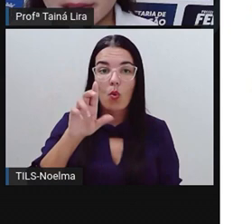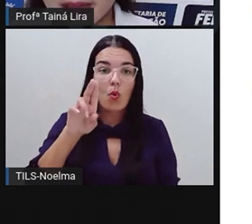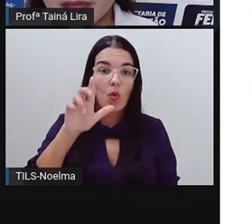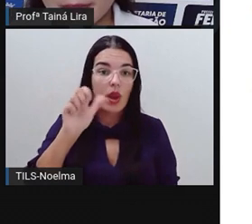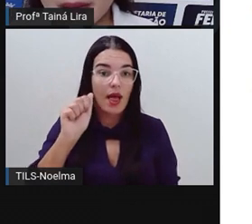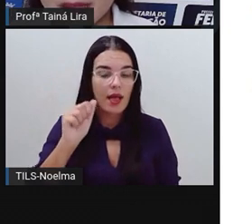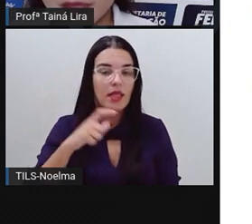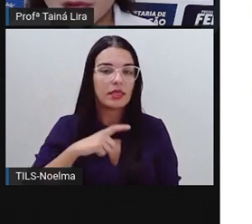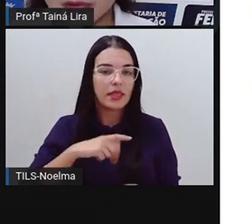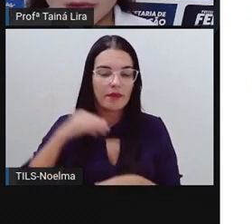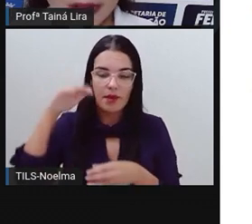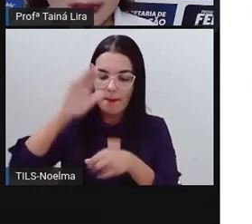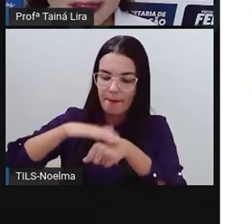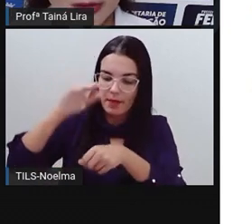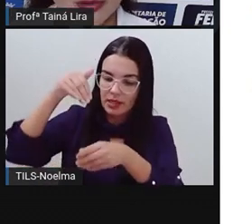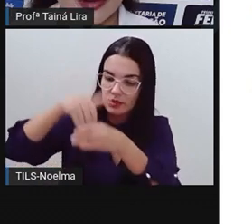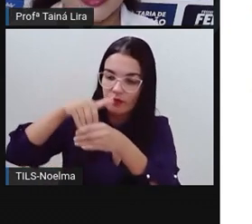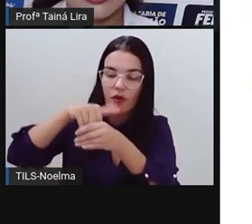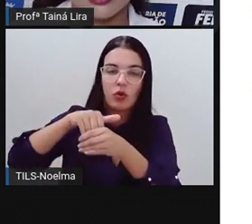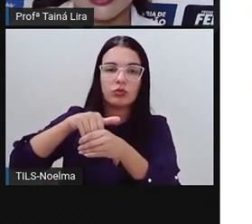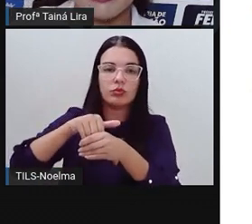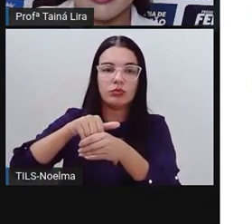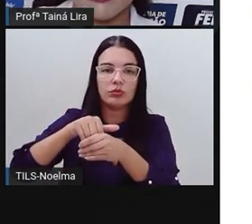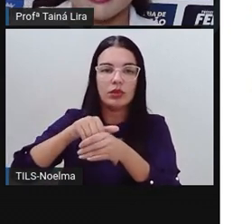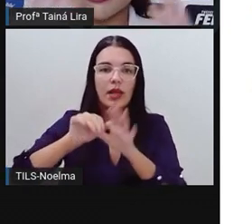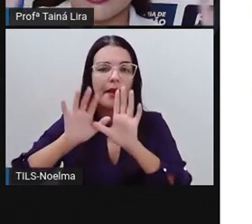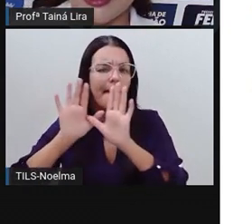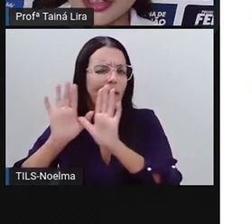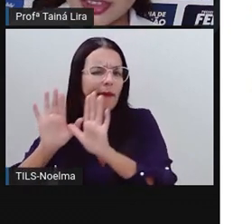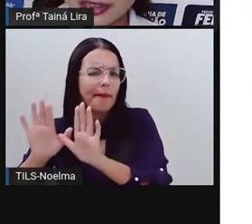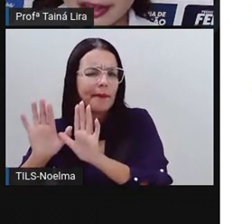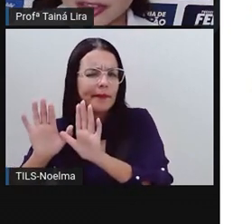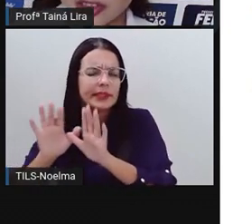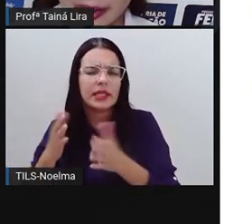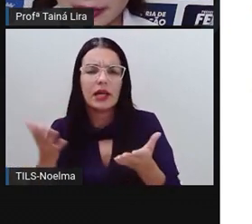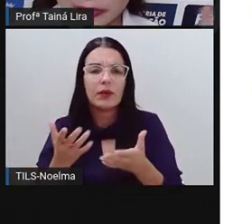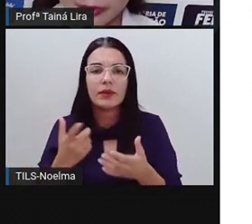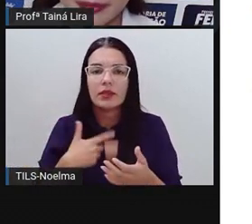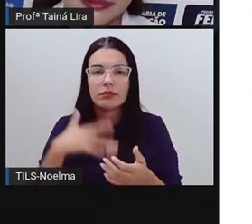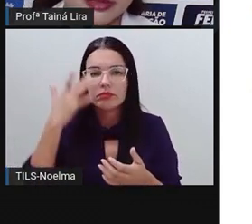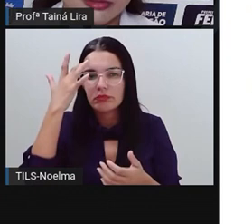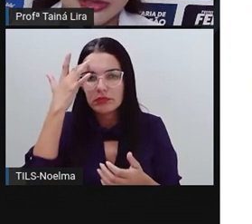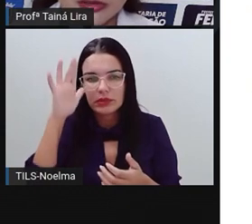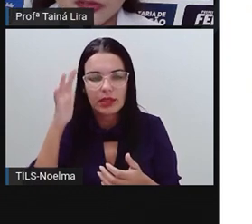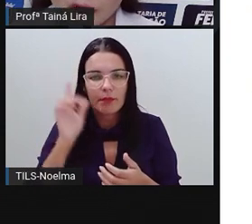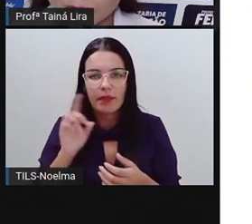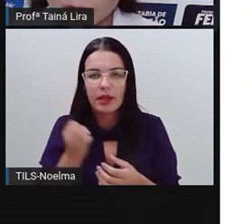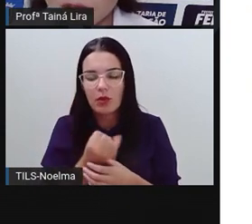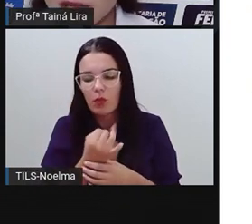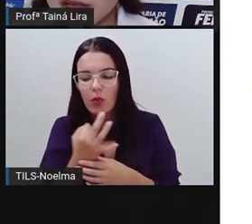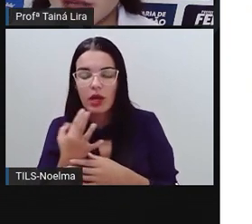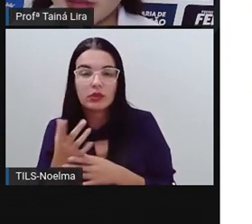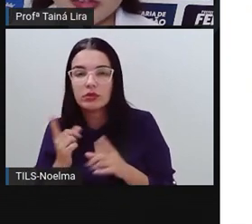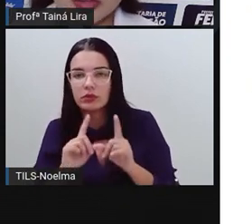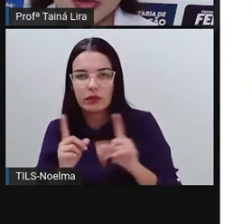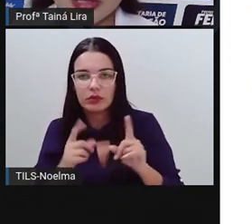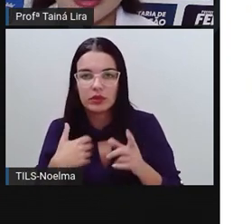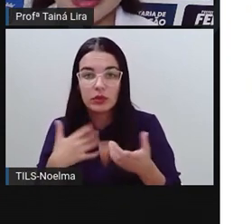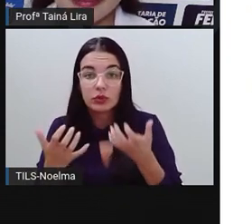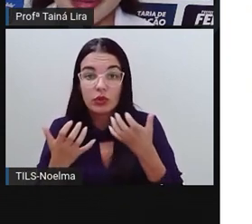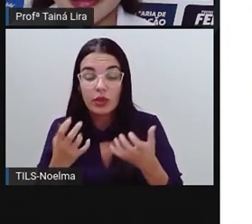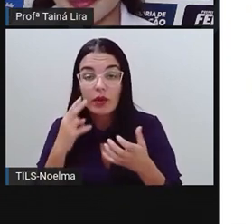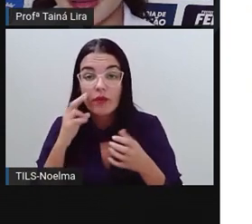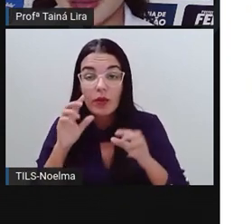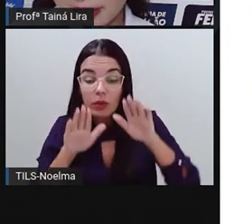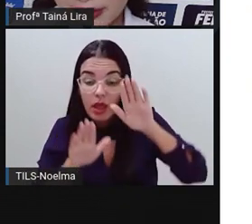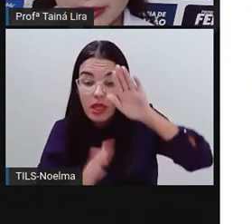teve mais votos do que a selga. Agora, eu não estou me preocupando com quantidade, tá? Eu não estou perguntando quantos votos. Eu só estou olhando